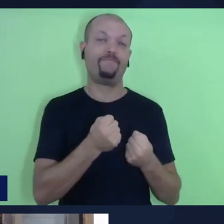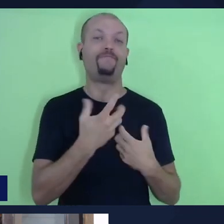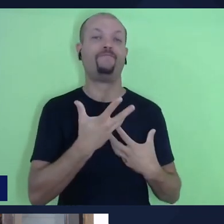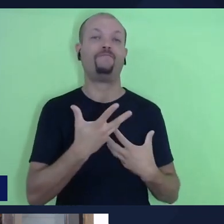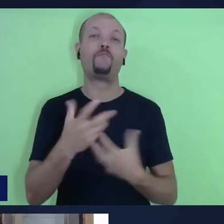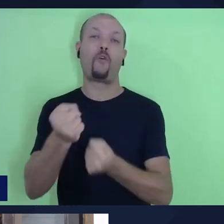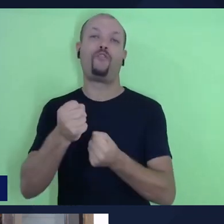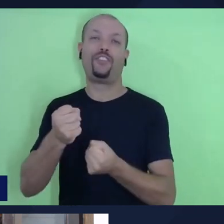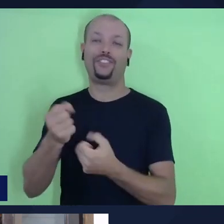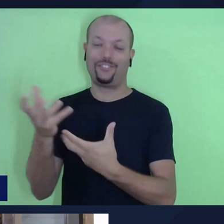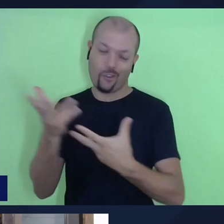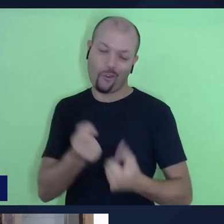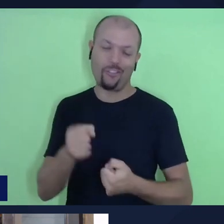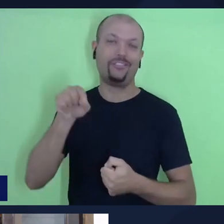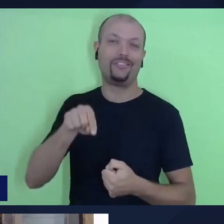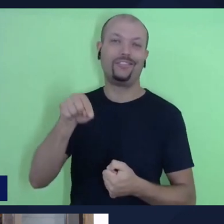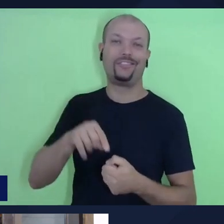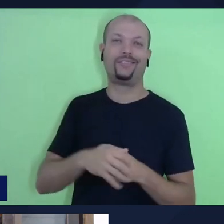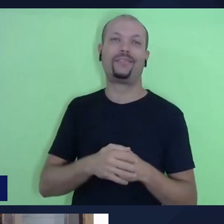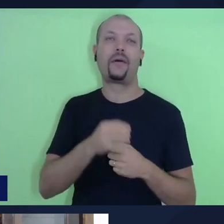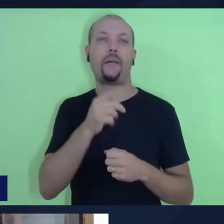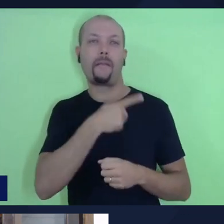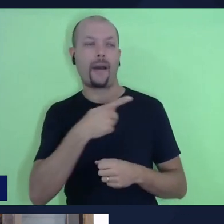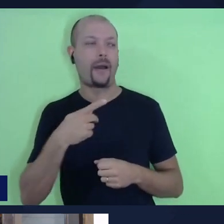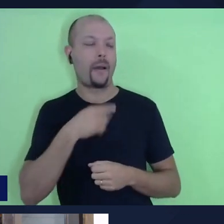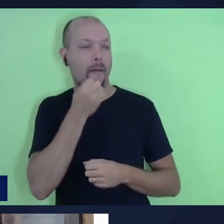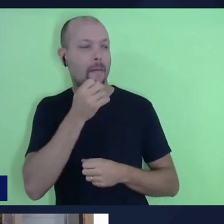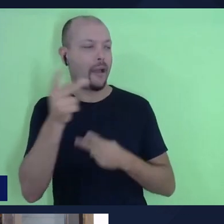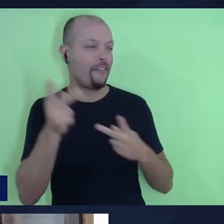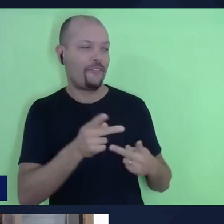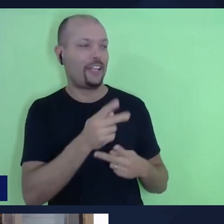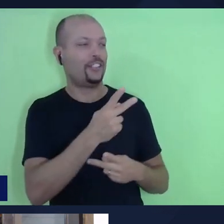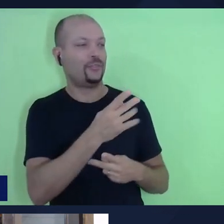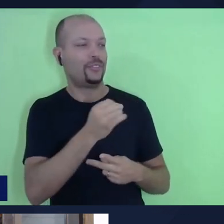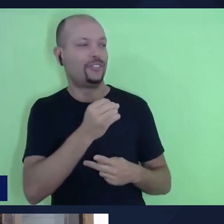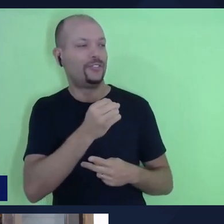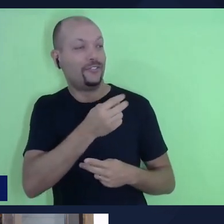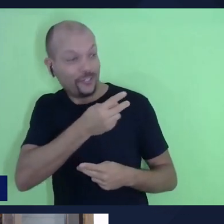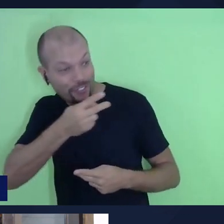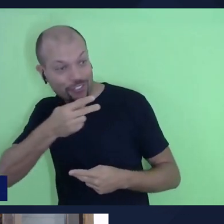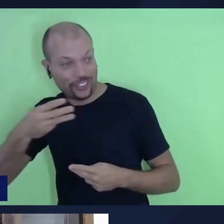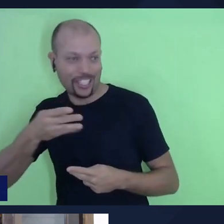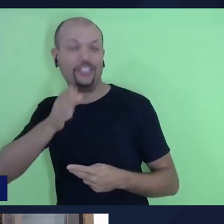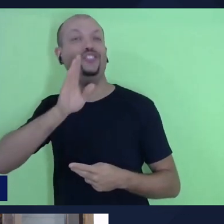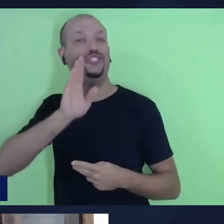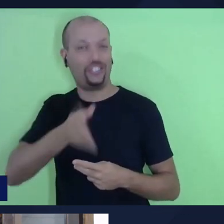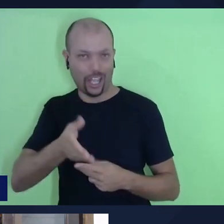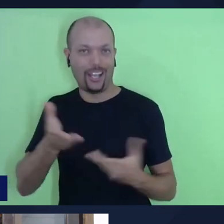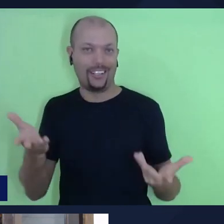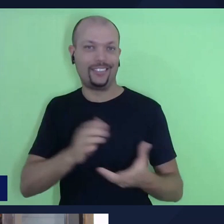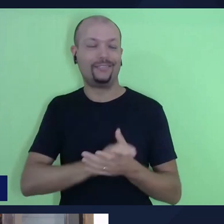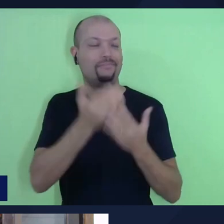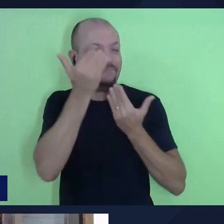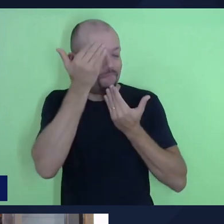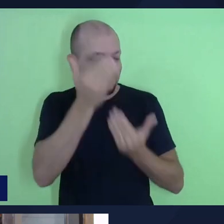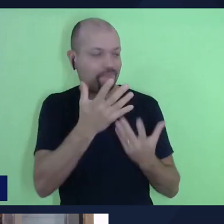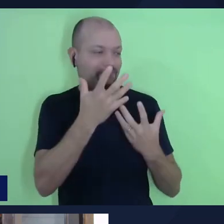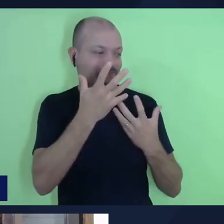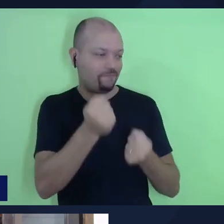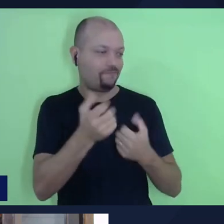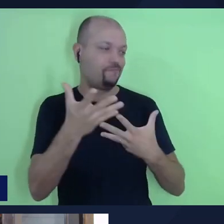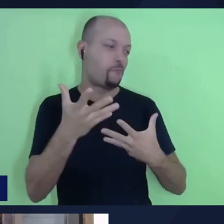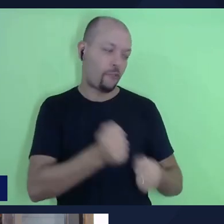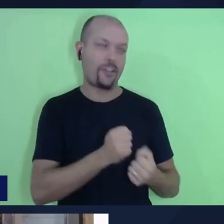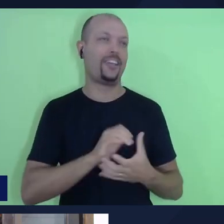estar aqui conosco, pastor, seja bem-vindo neste novo ano, dois mil e vinte e três já chegou, e obrigado por aceitar o convite, mesmo